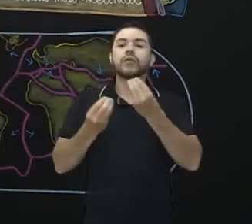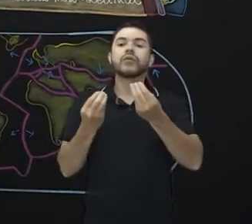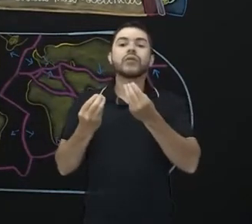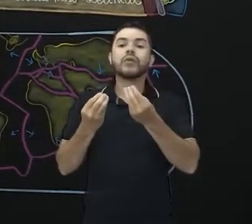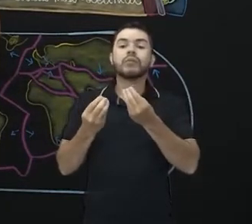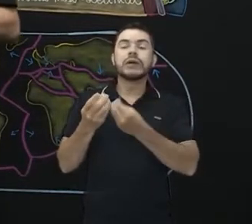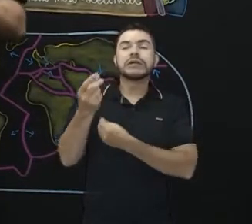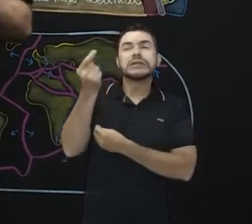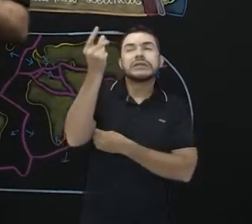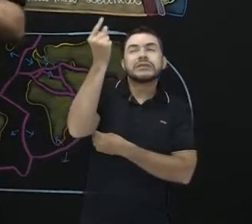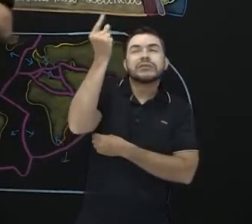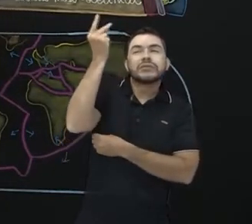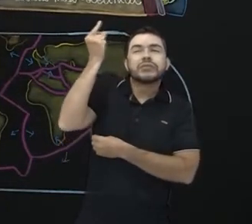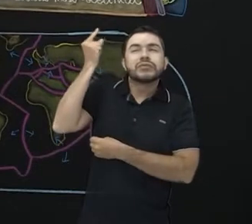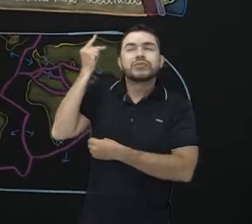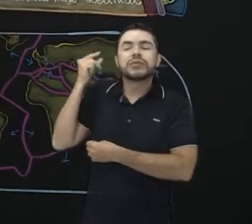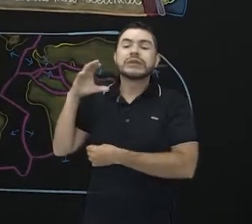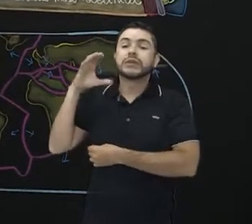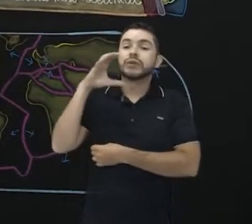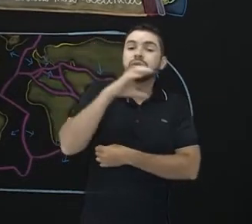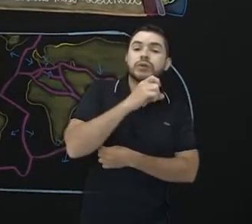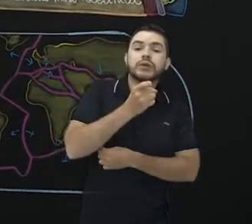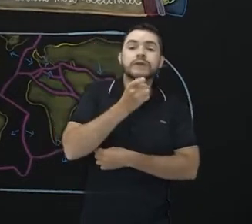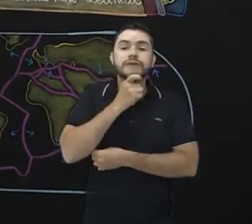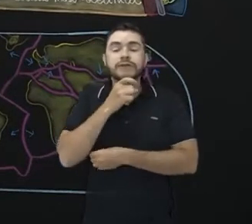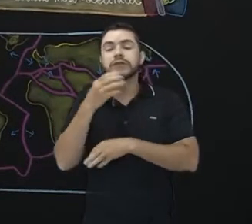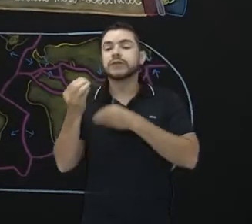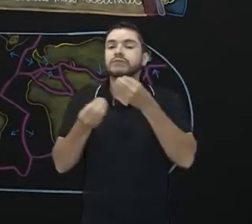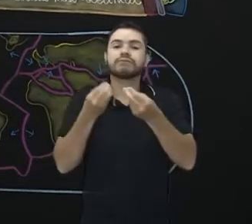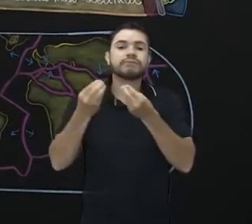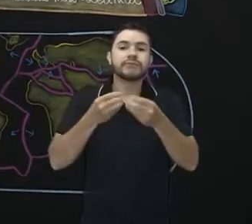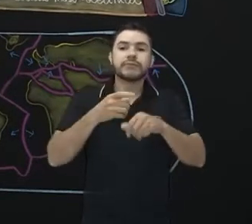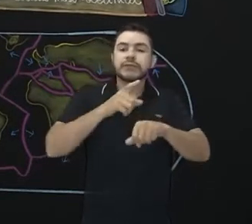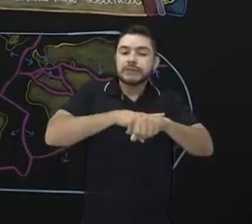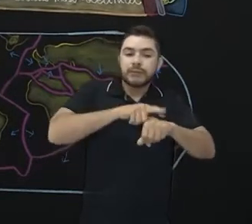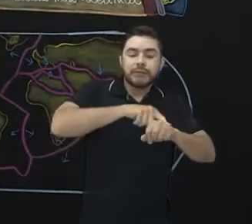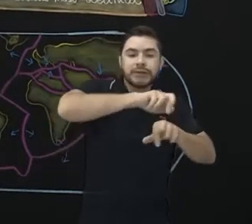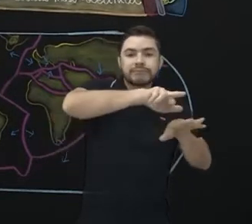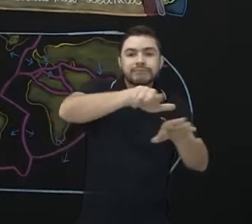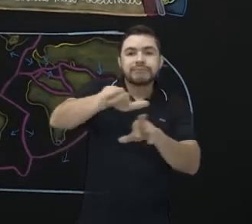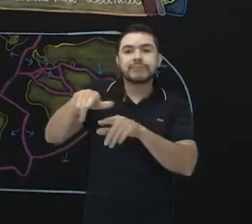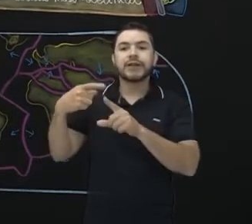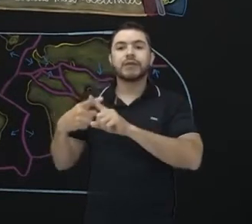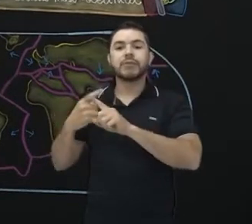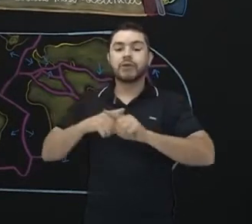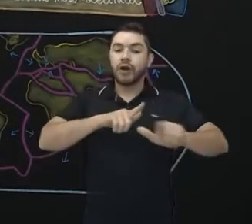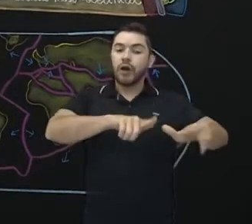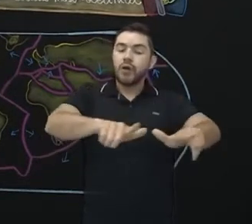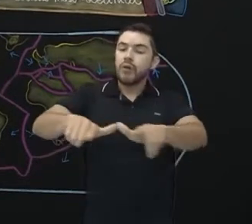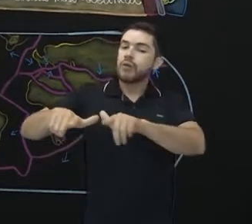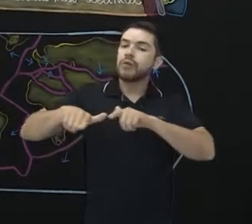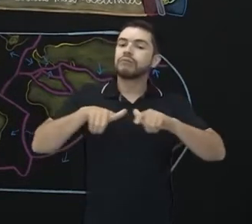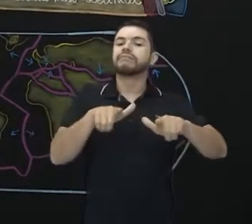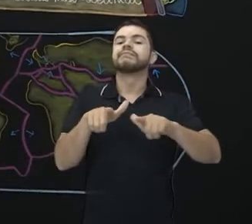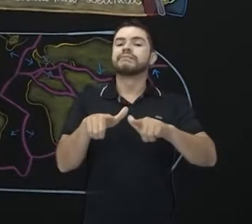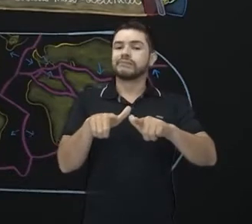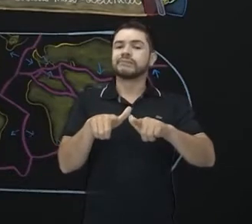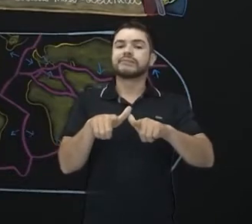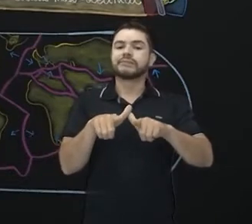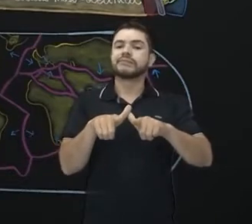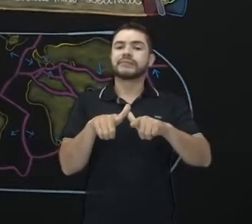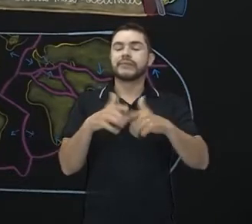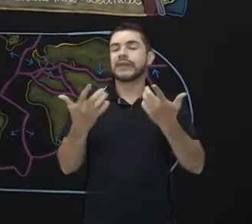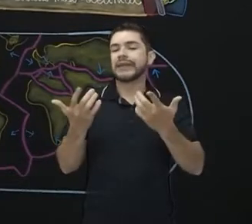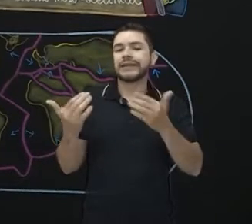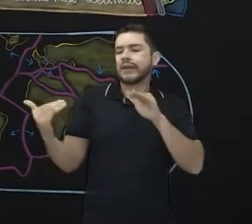ele percebeu que lugares onde tinha glaciações são lugares hoje onde são áreas de deserto e que não